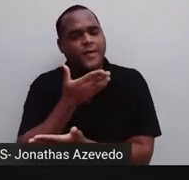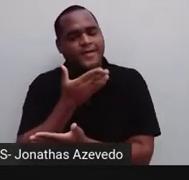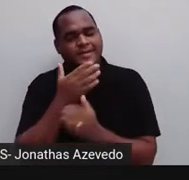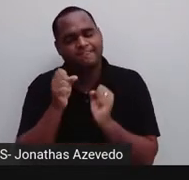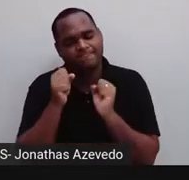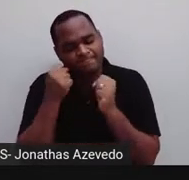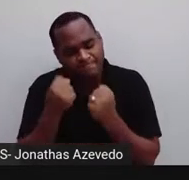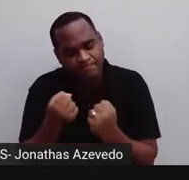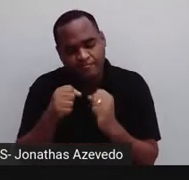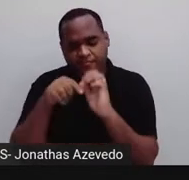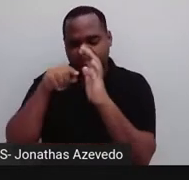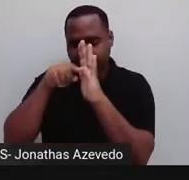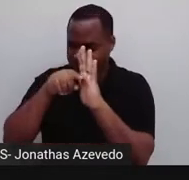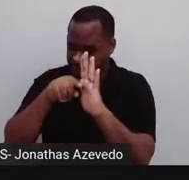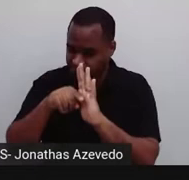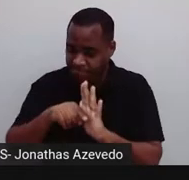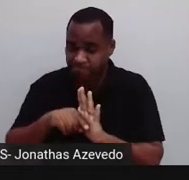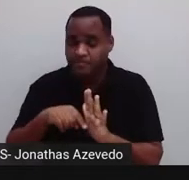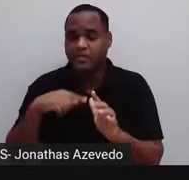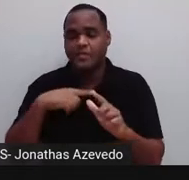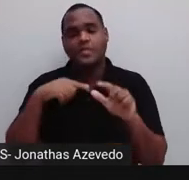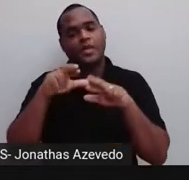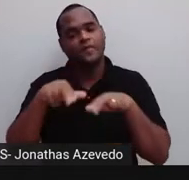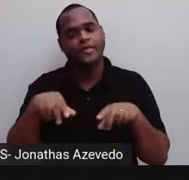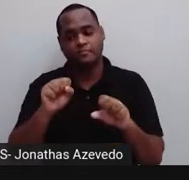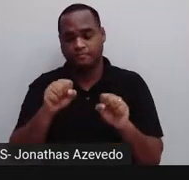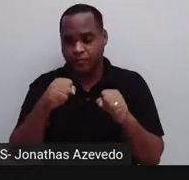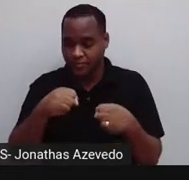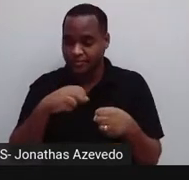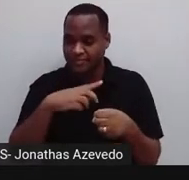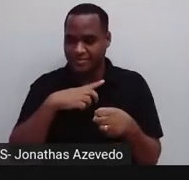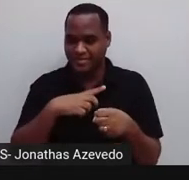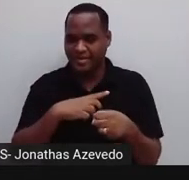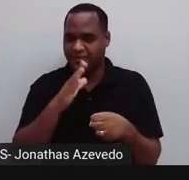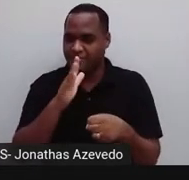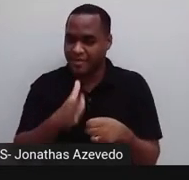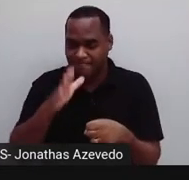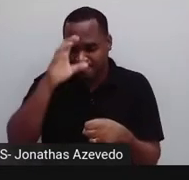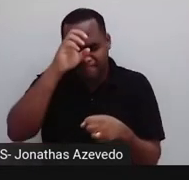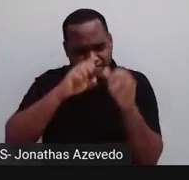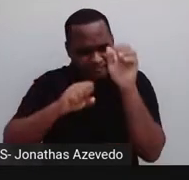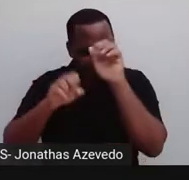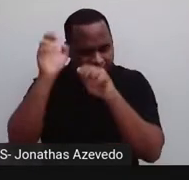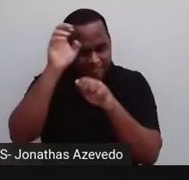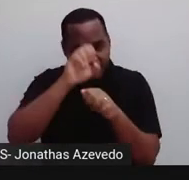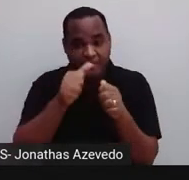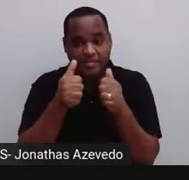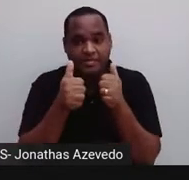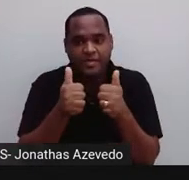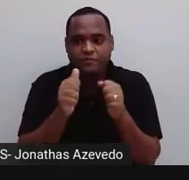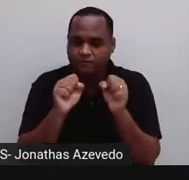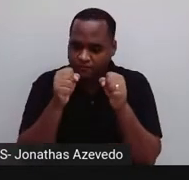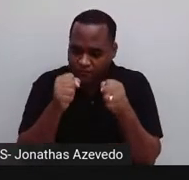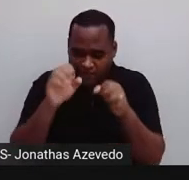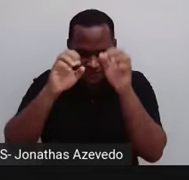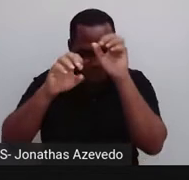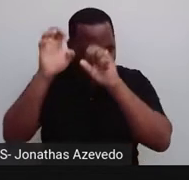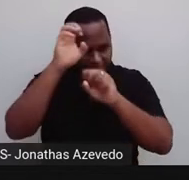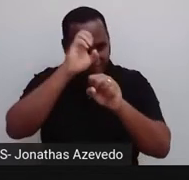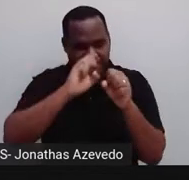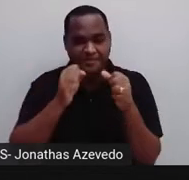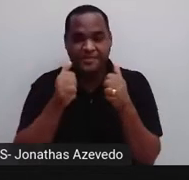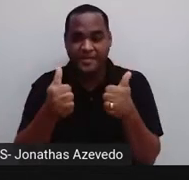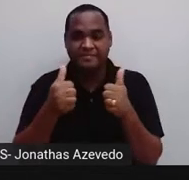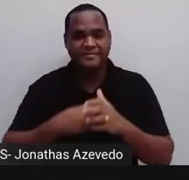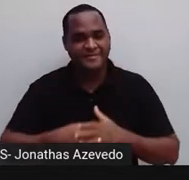que você precise reforçar o que você já aprendeu ou o que você vai aprender, né? Então, tá